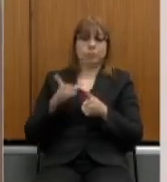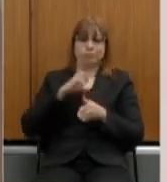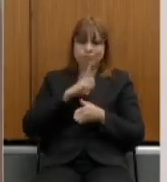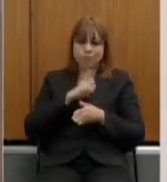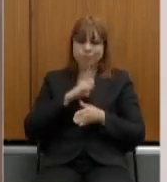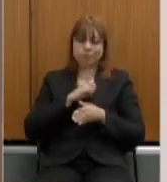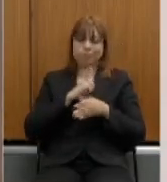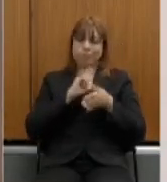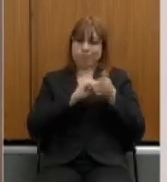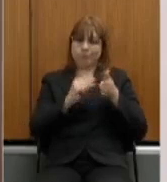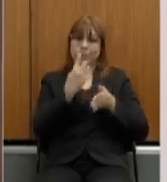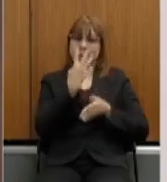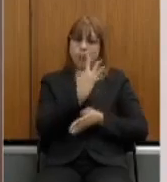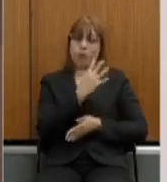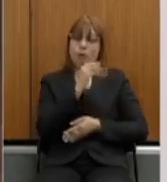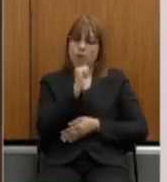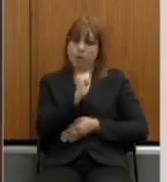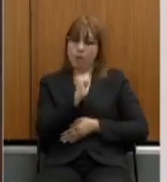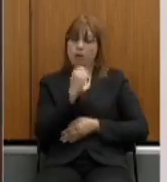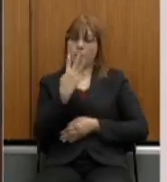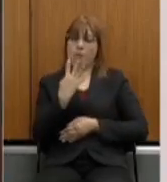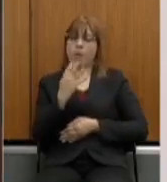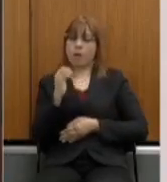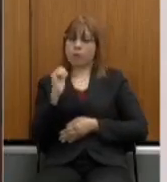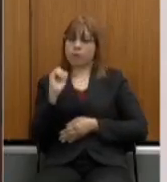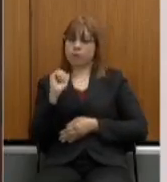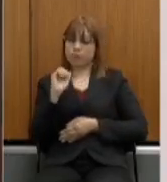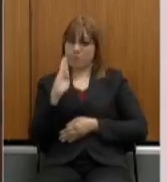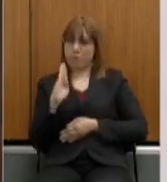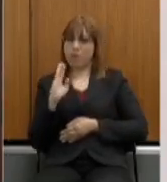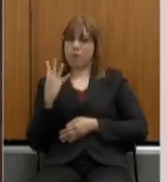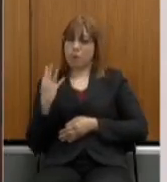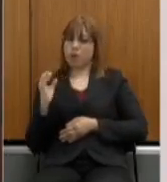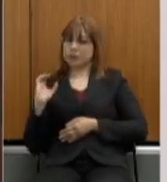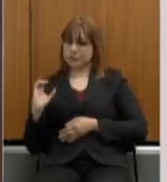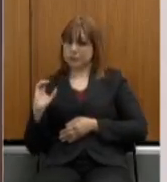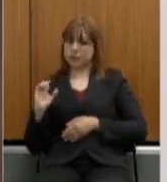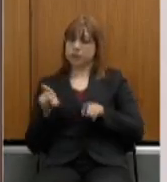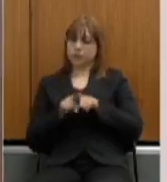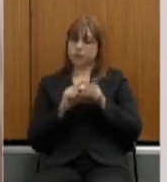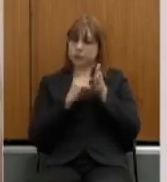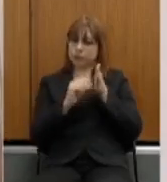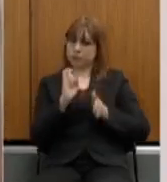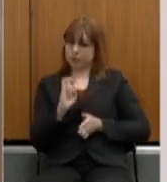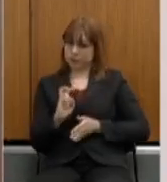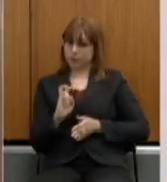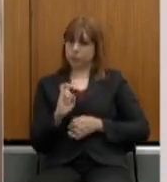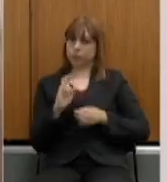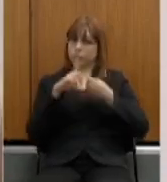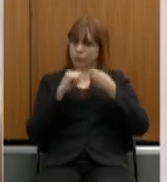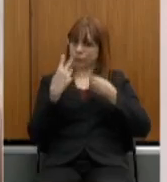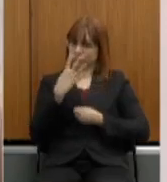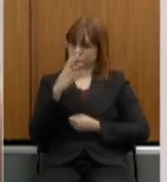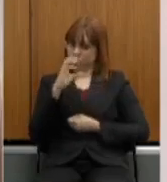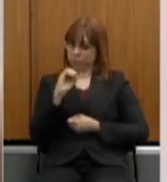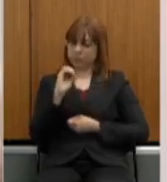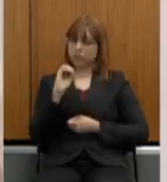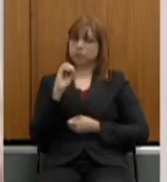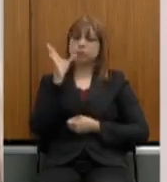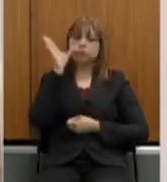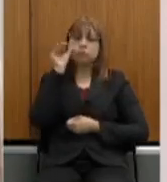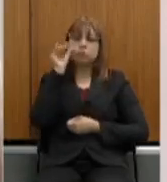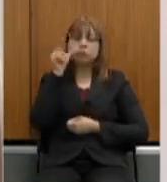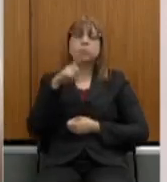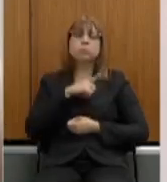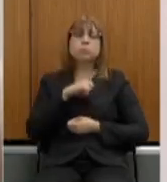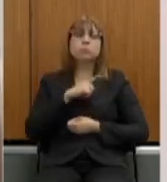A, 4º B, 4º C e no parágrafo 5º, que são os professores. Se os senhores observarem, aqui nós